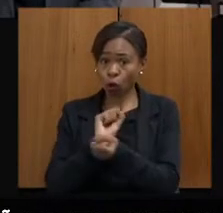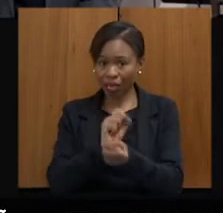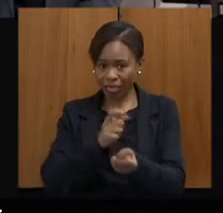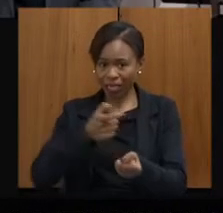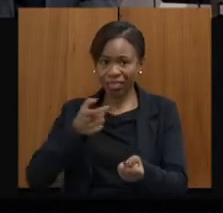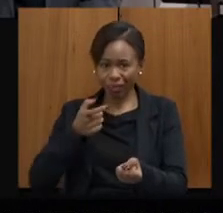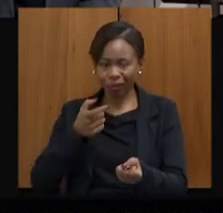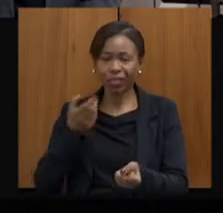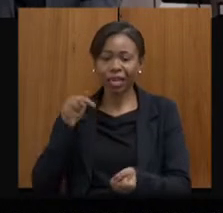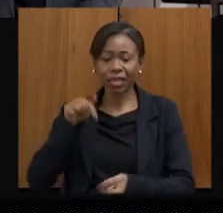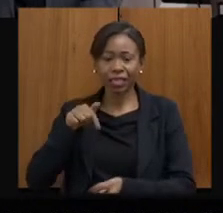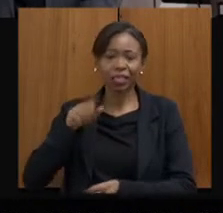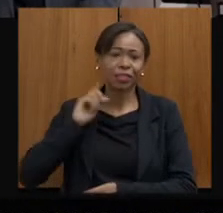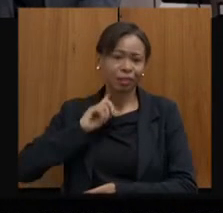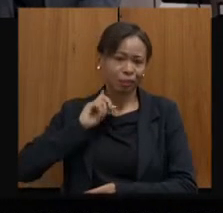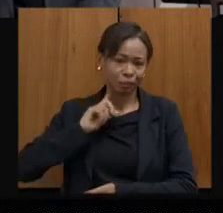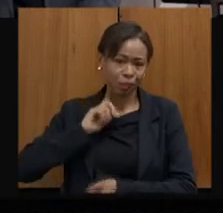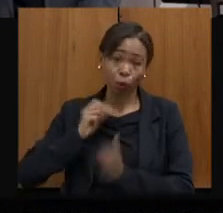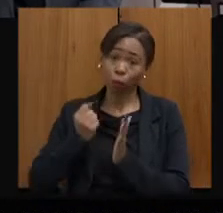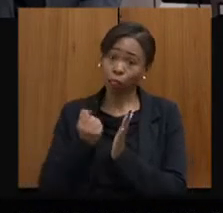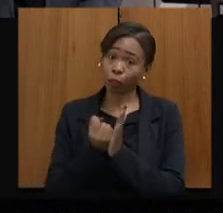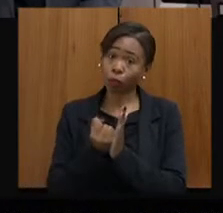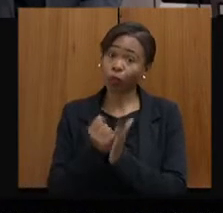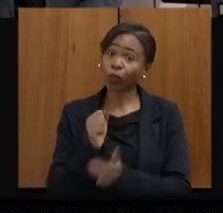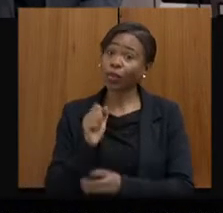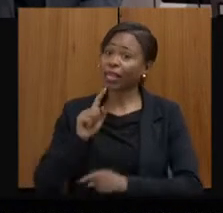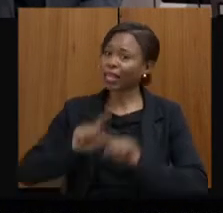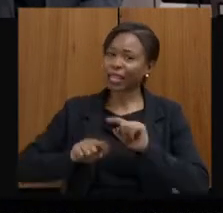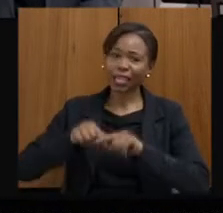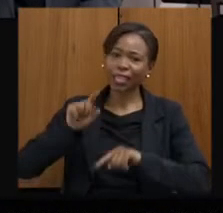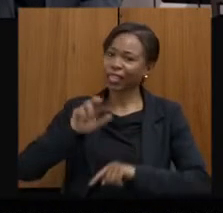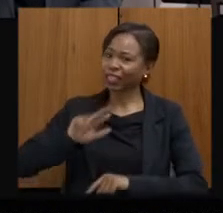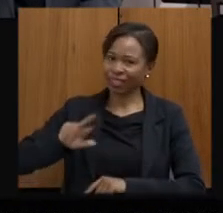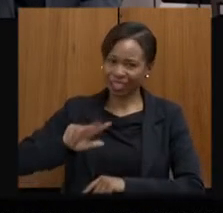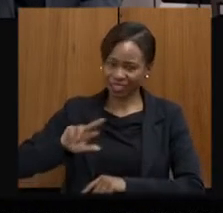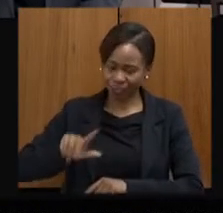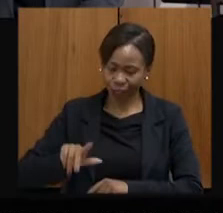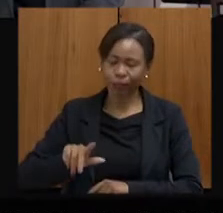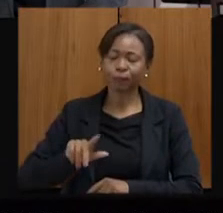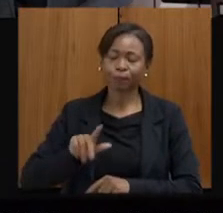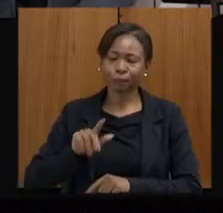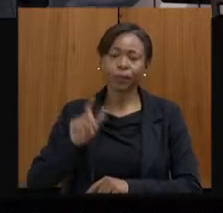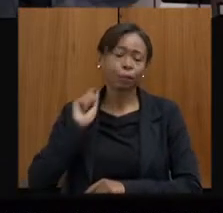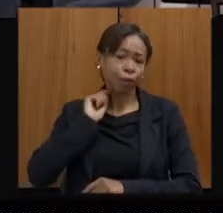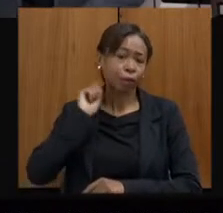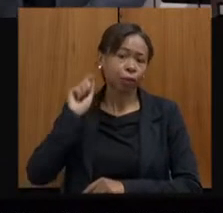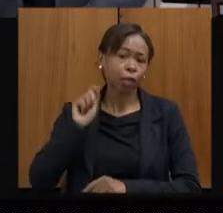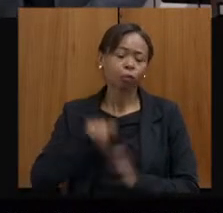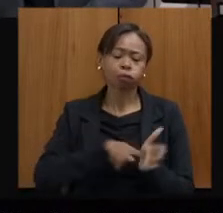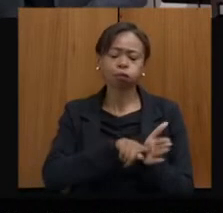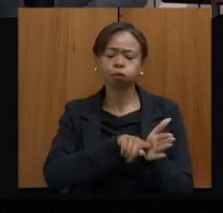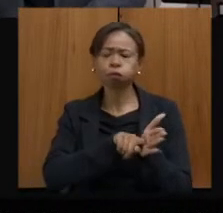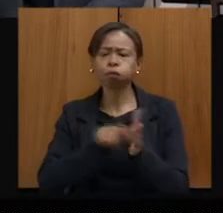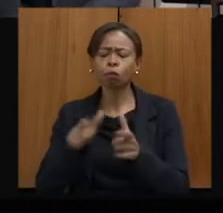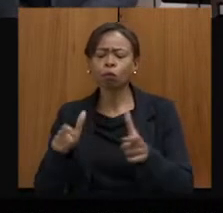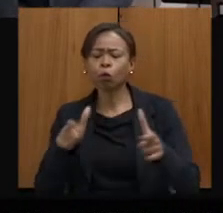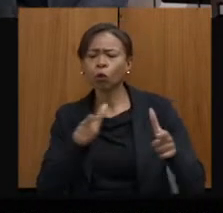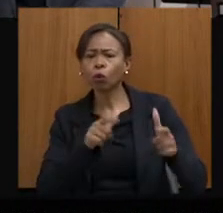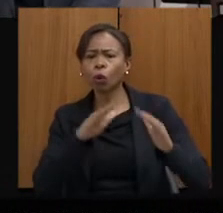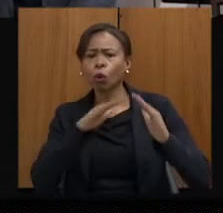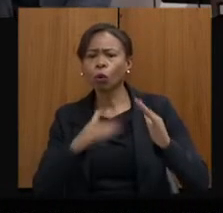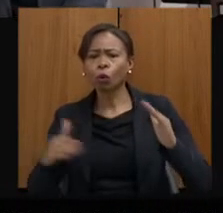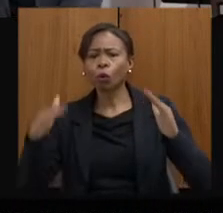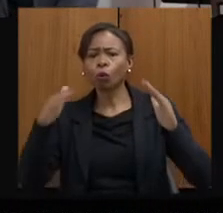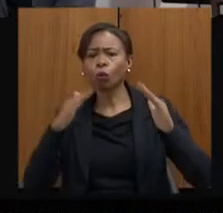Gerais, como patrimônio imaterial, isso foi em abril, o Seminário para o Mapeamento de Povos e Comunidades de Terreiro de Minas, em